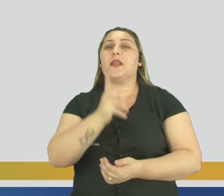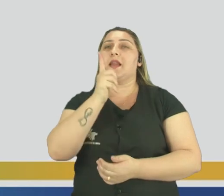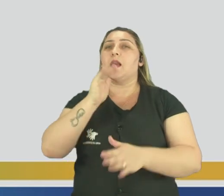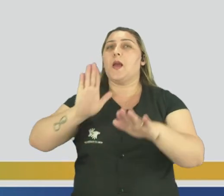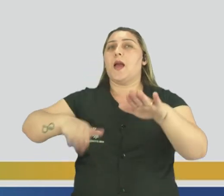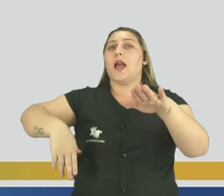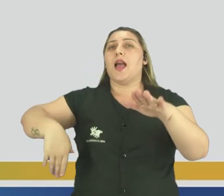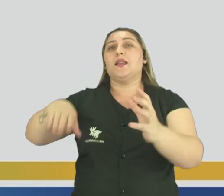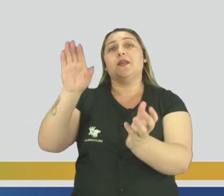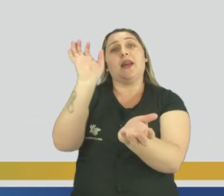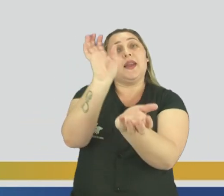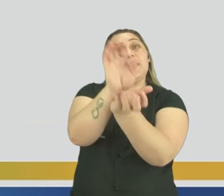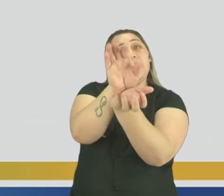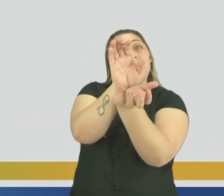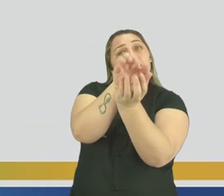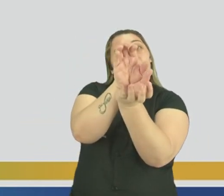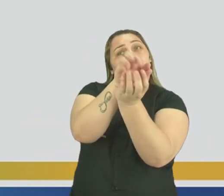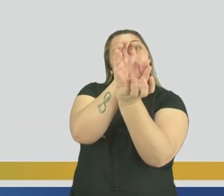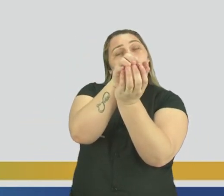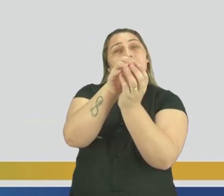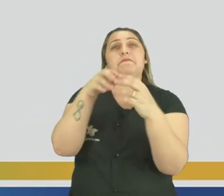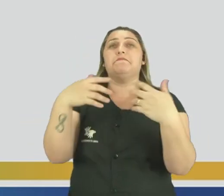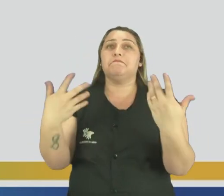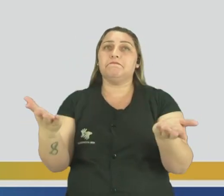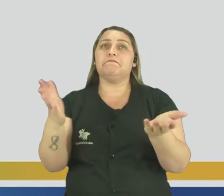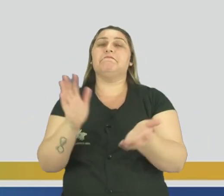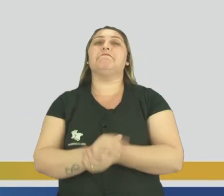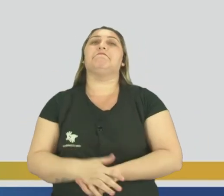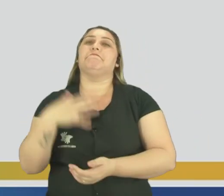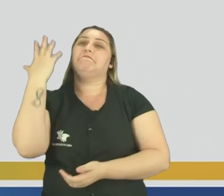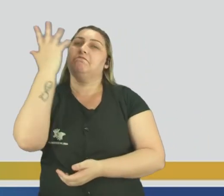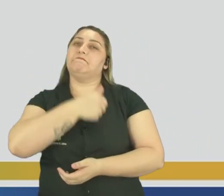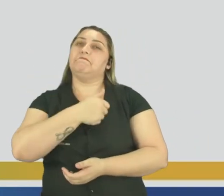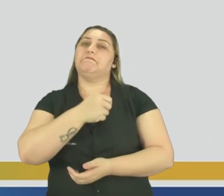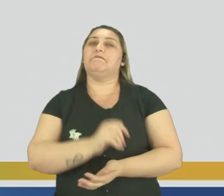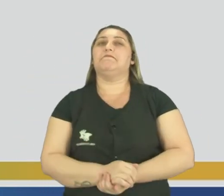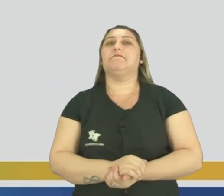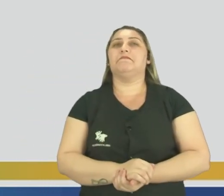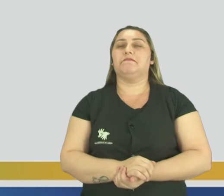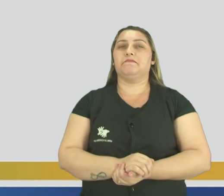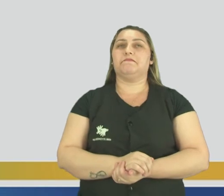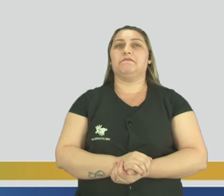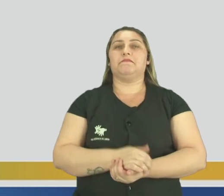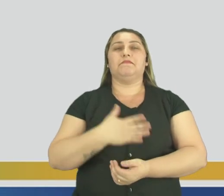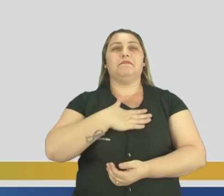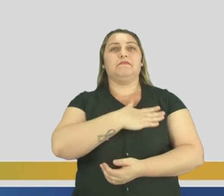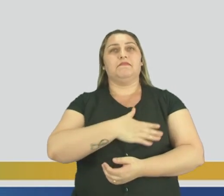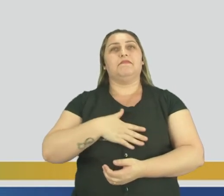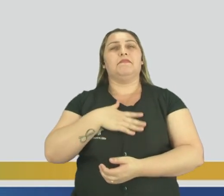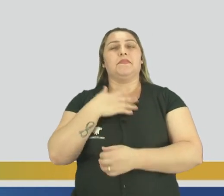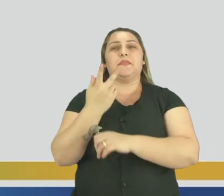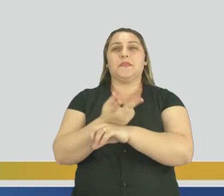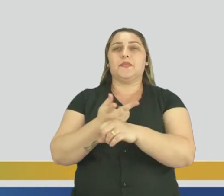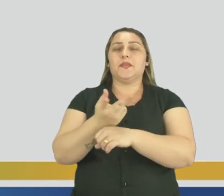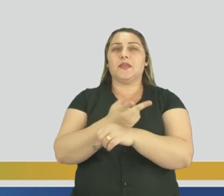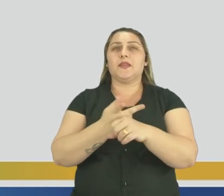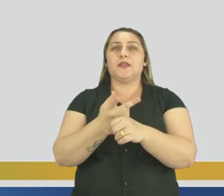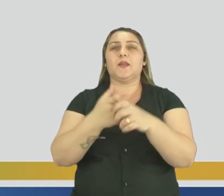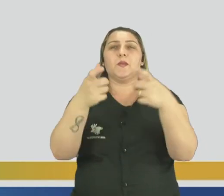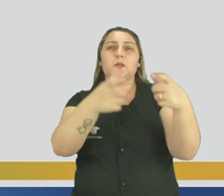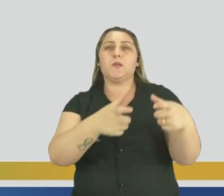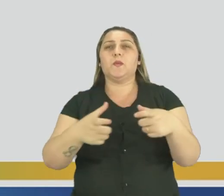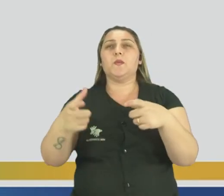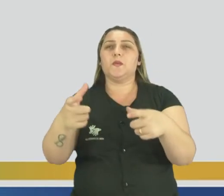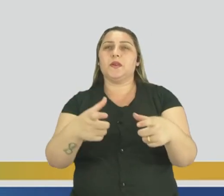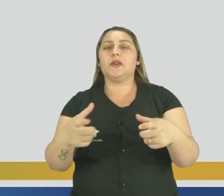Praias de Recife, olha aí, as praias lindas do Recife. Quem gosta de praias, geralmente procura, como eu falei, né? Procura lugares